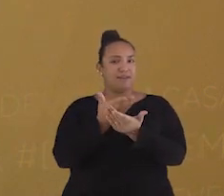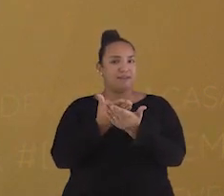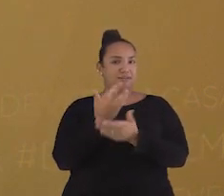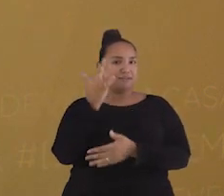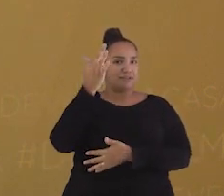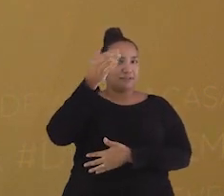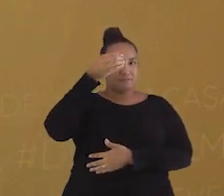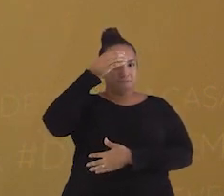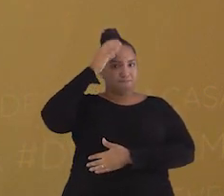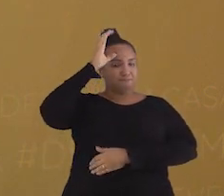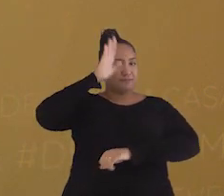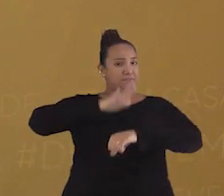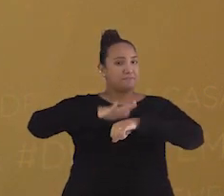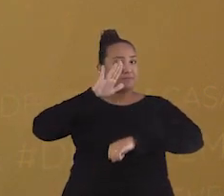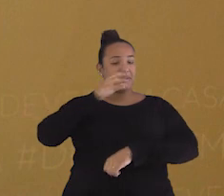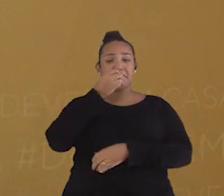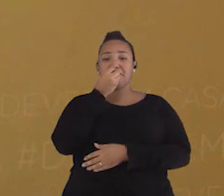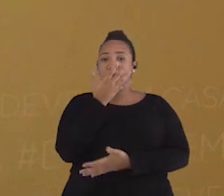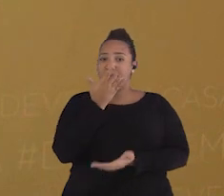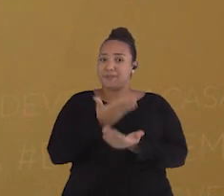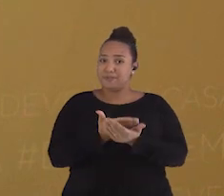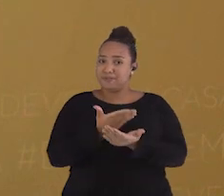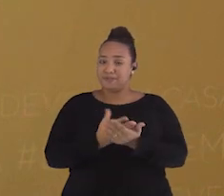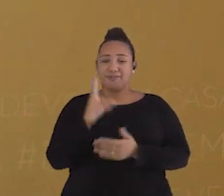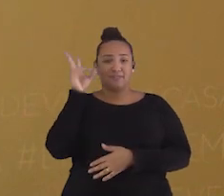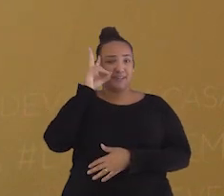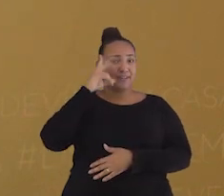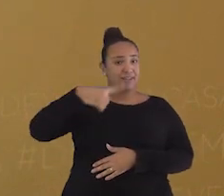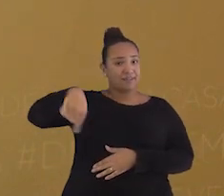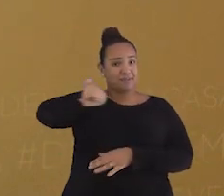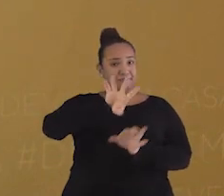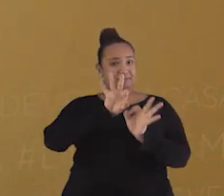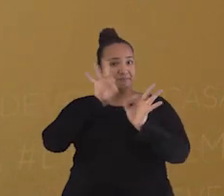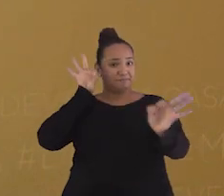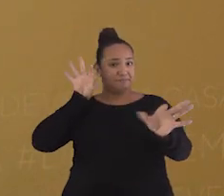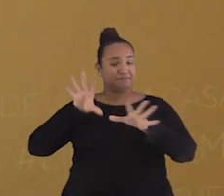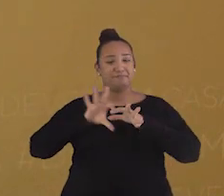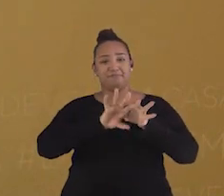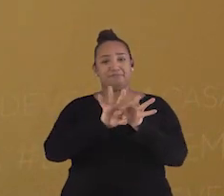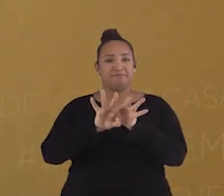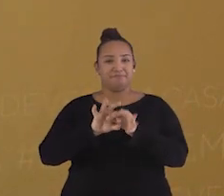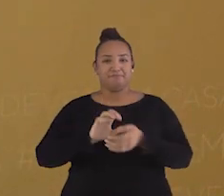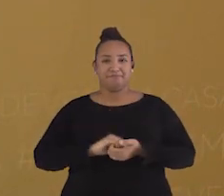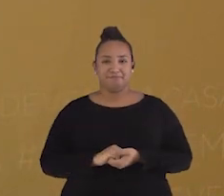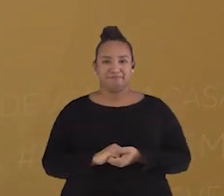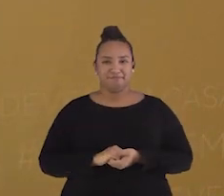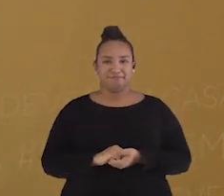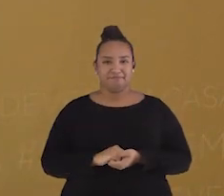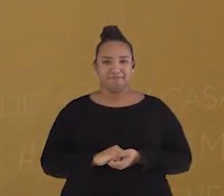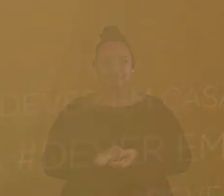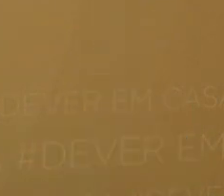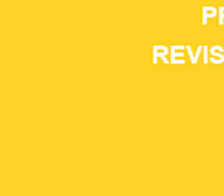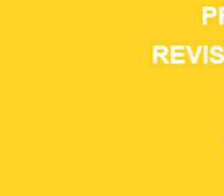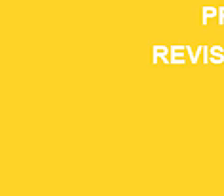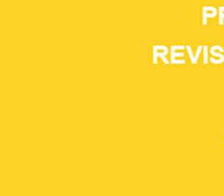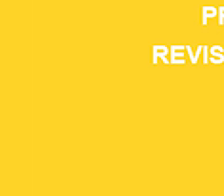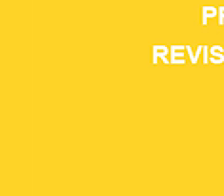conhecimentos geográficos. Bom estudo para você! E não esqueçam, mesmo distantes, estamos juntos!